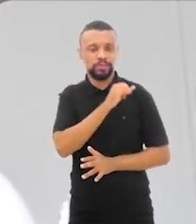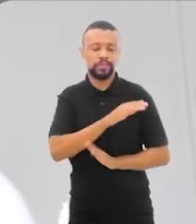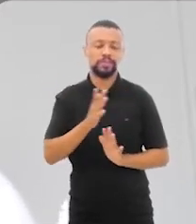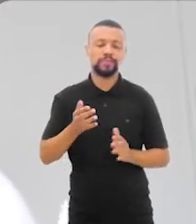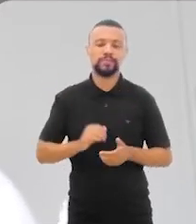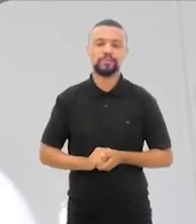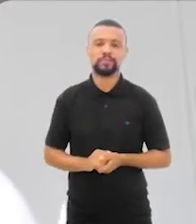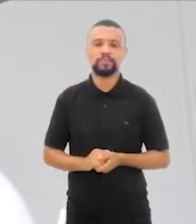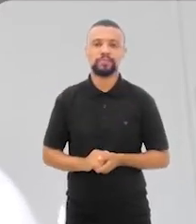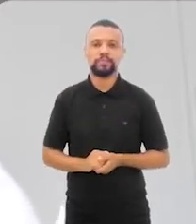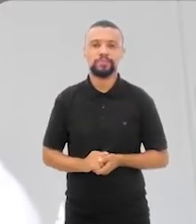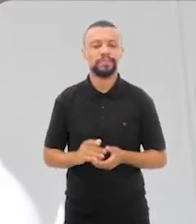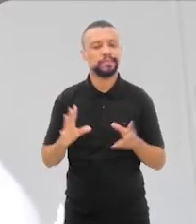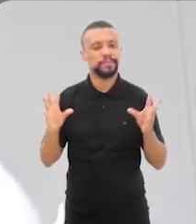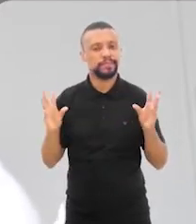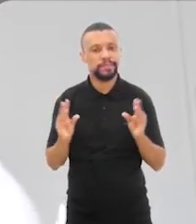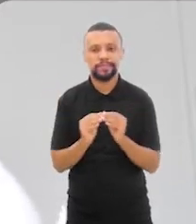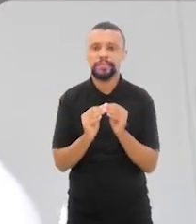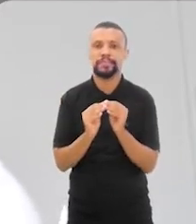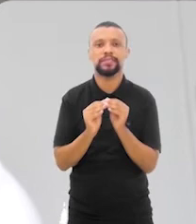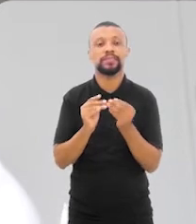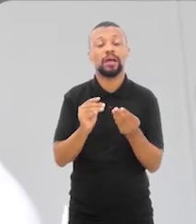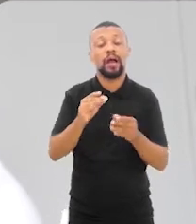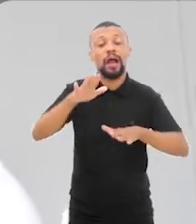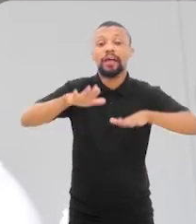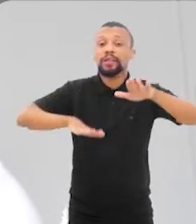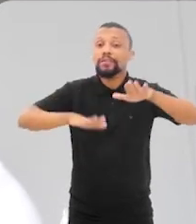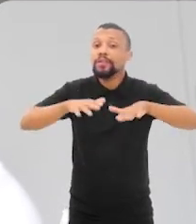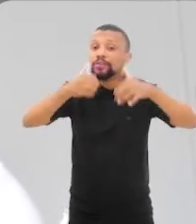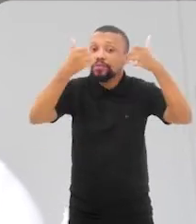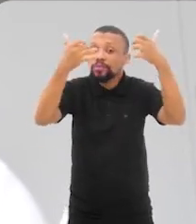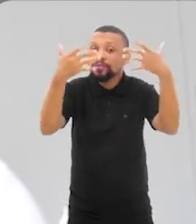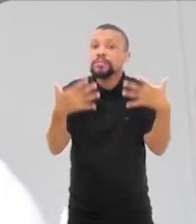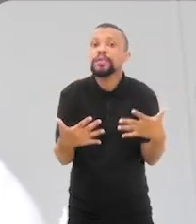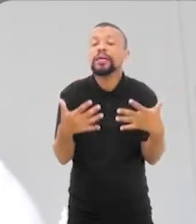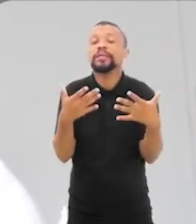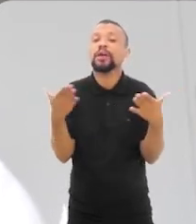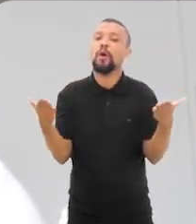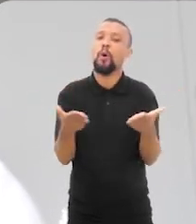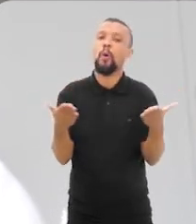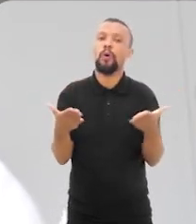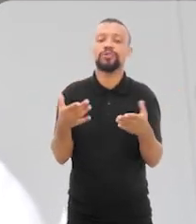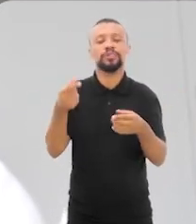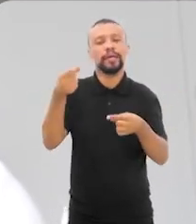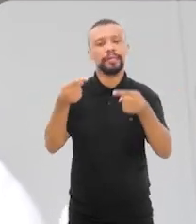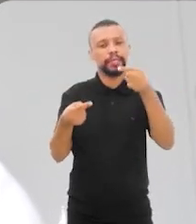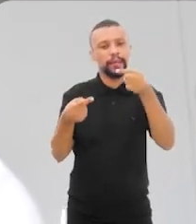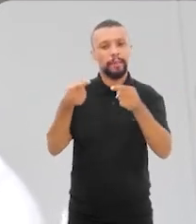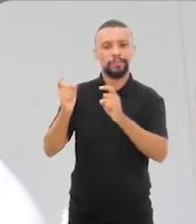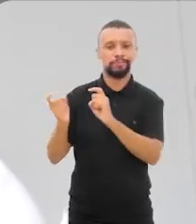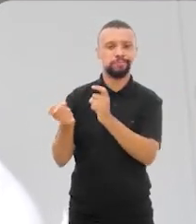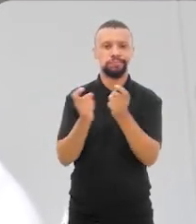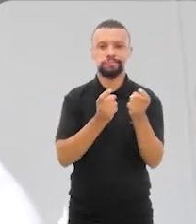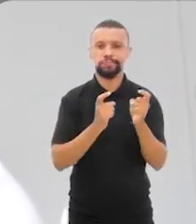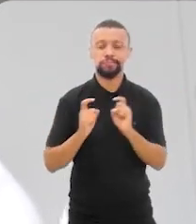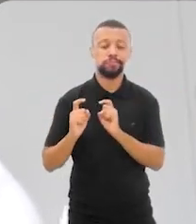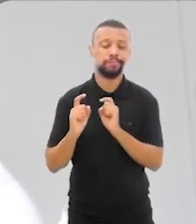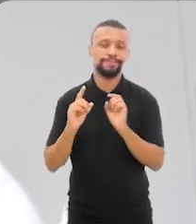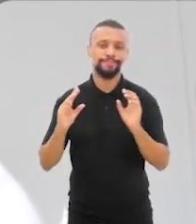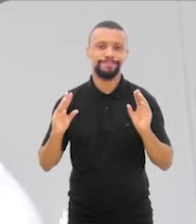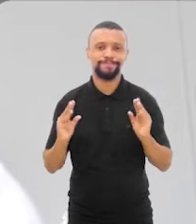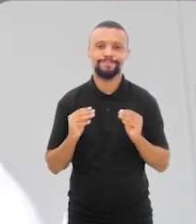o estado do Rio. Enfim, eu acho que talvez destacar que hoje todo esse debate está